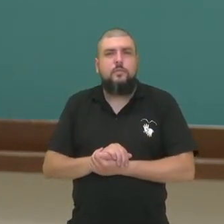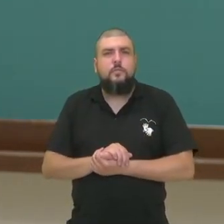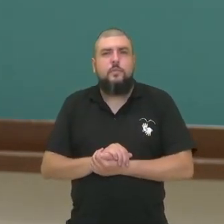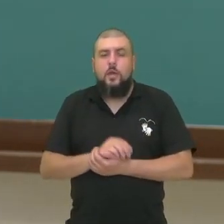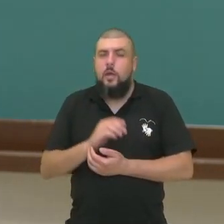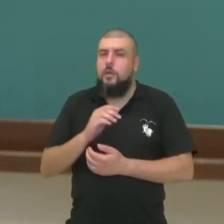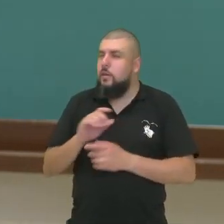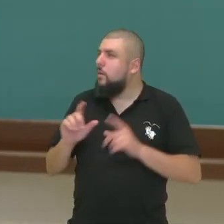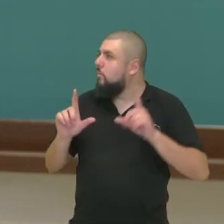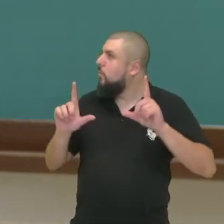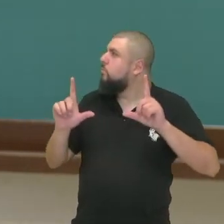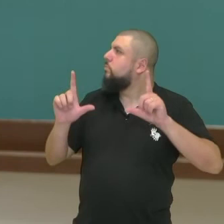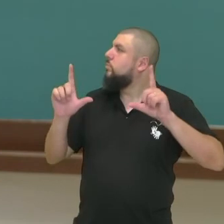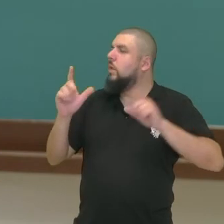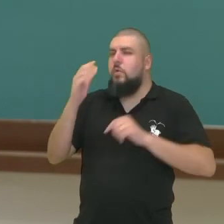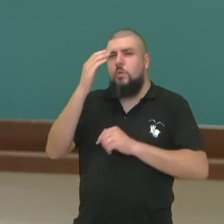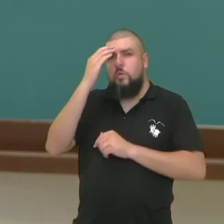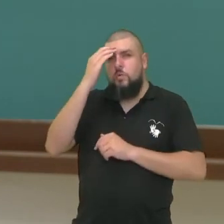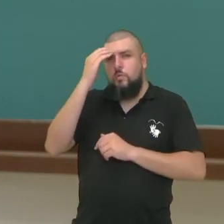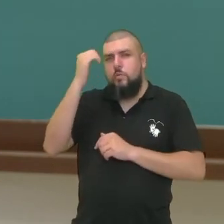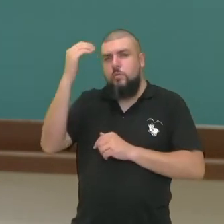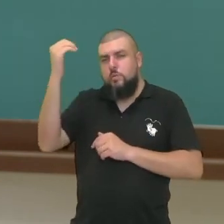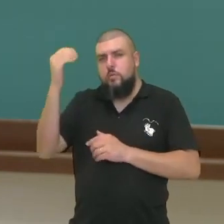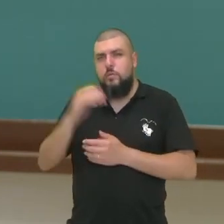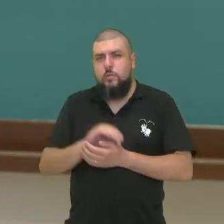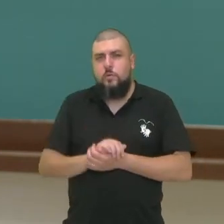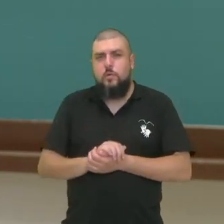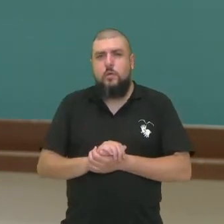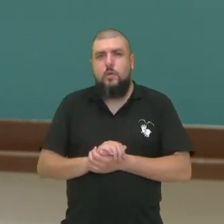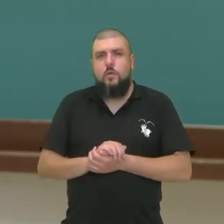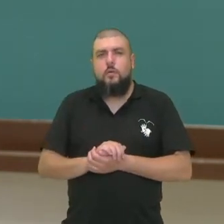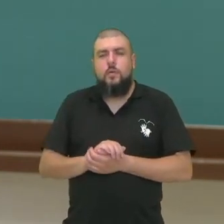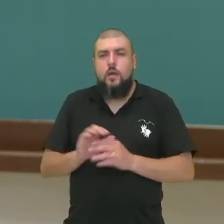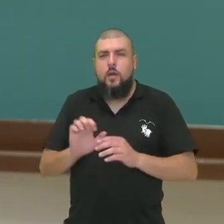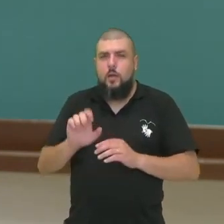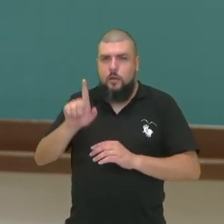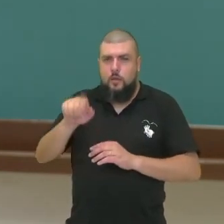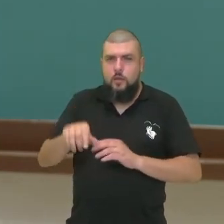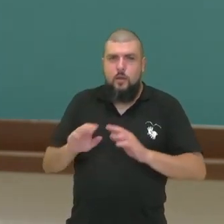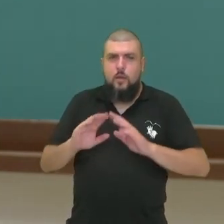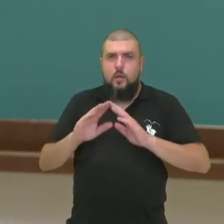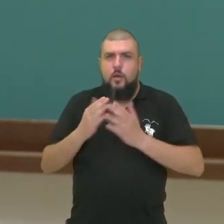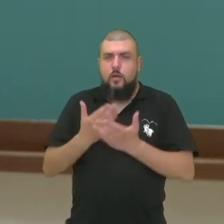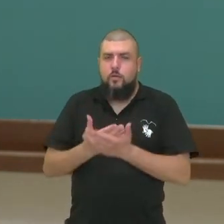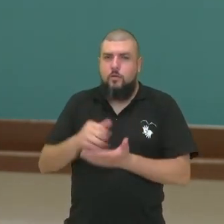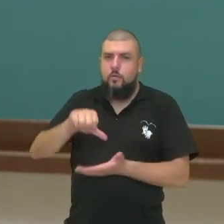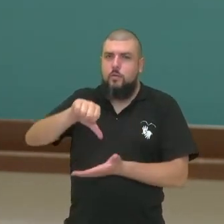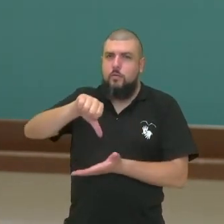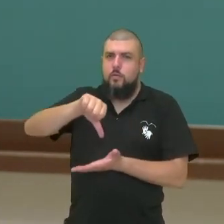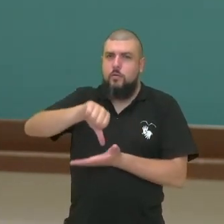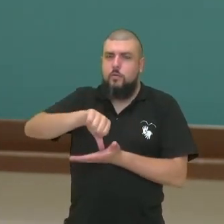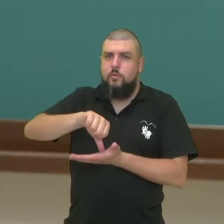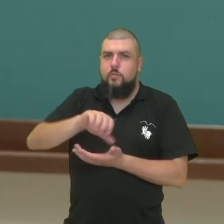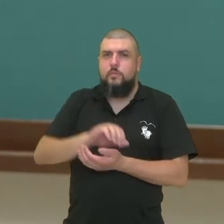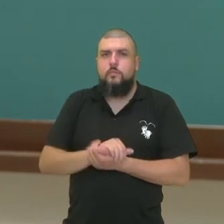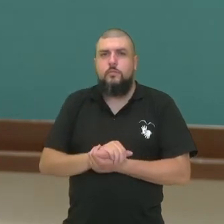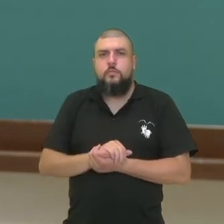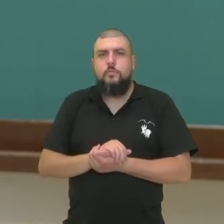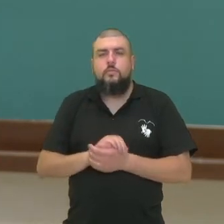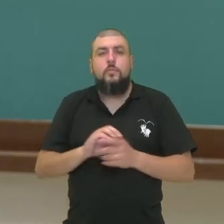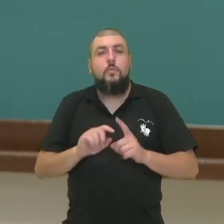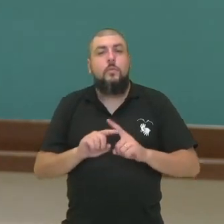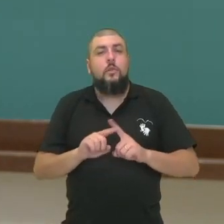representa a Escola de Platão, Academia de Atenas de Platão. Mas é apenas na